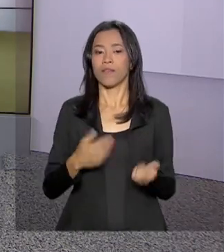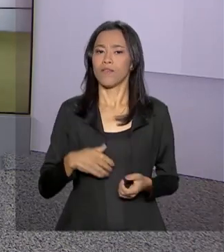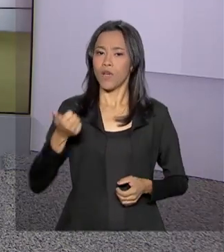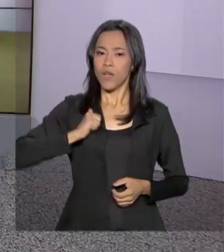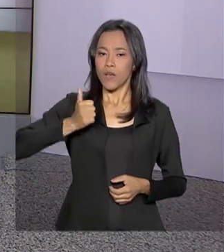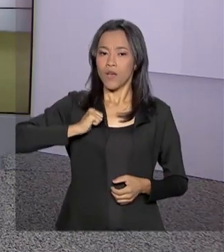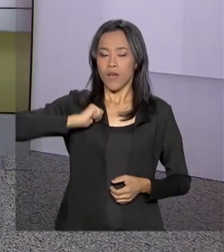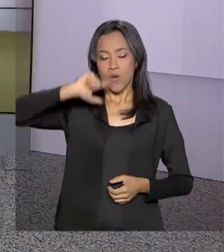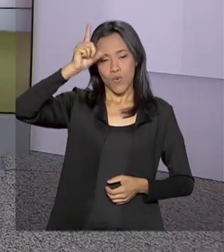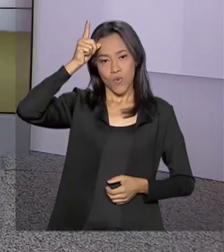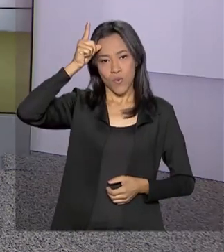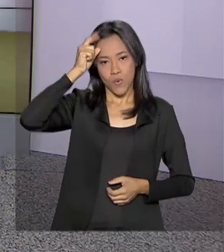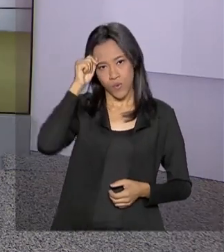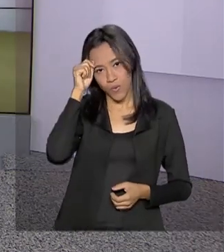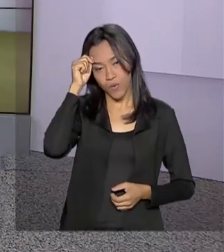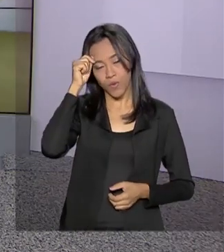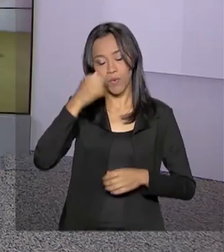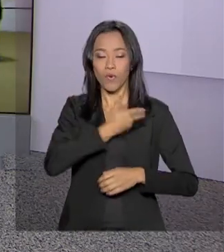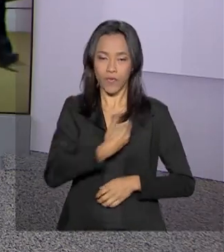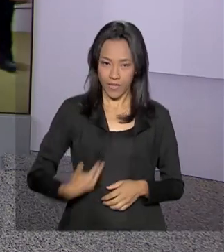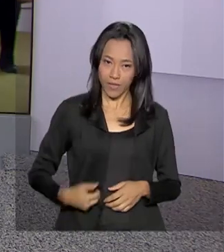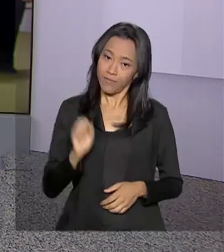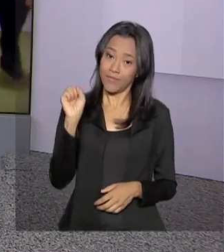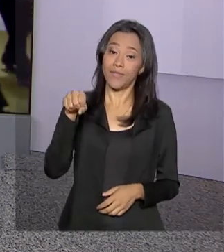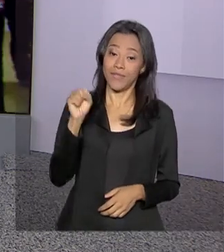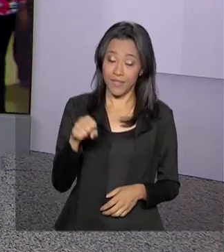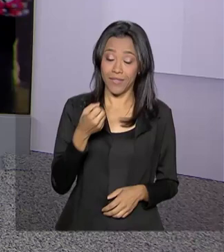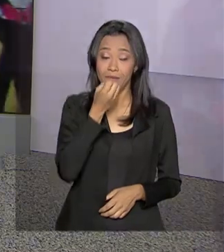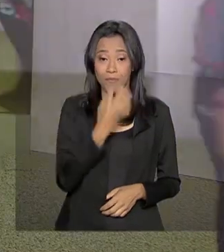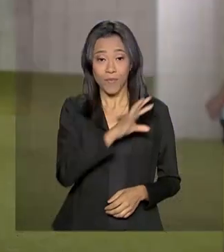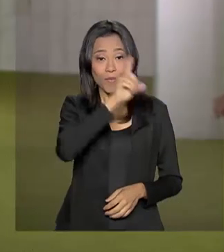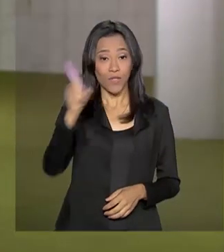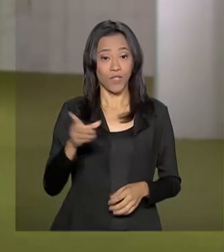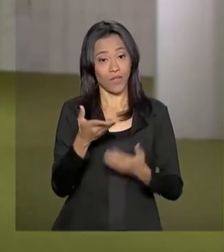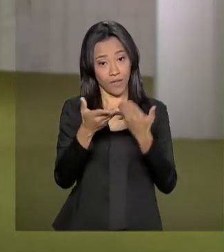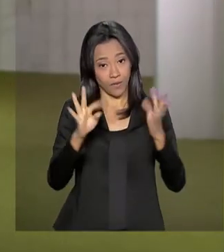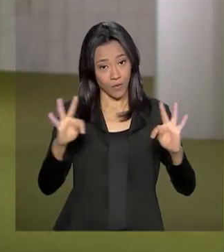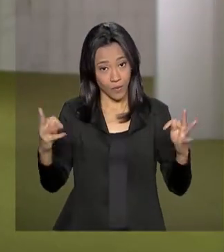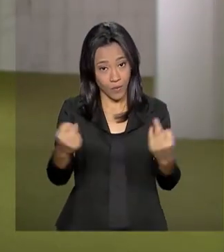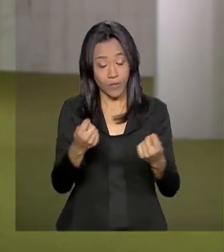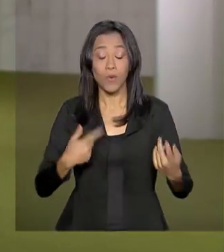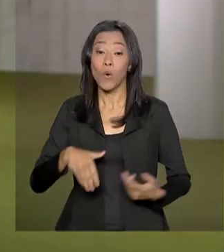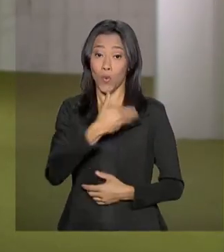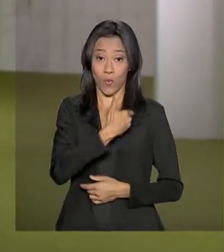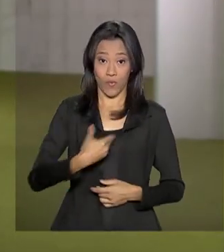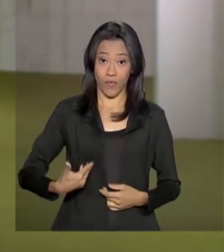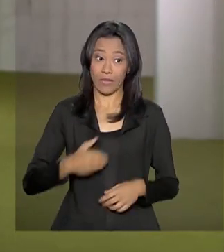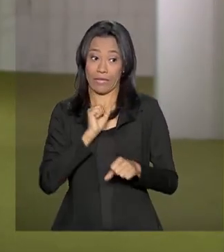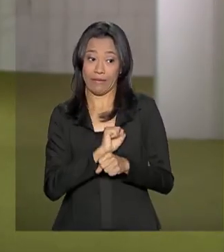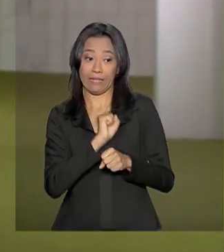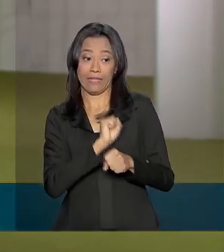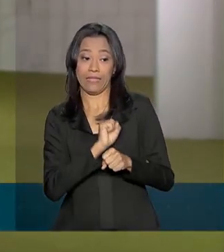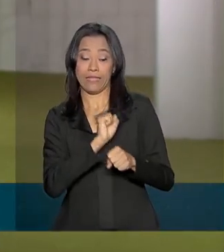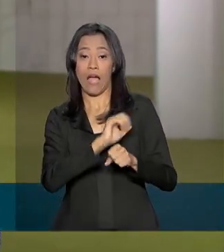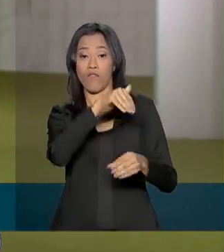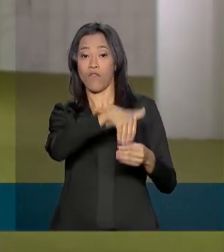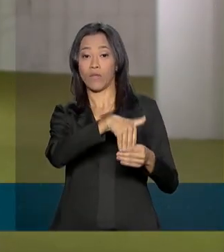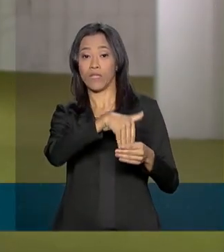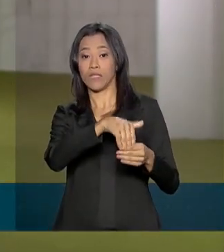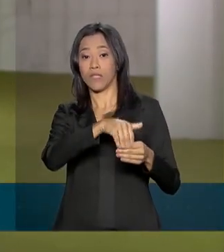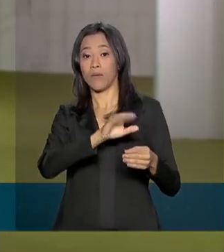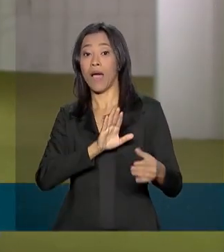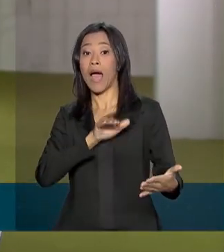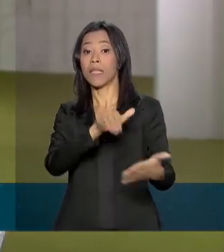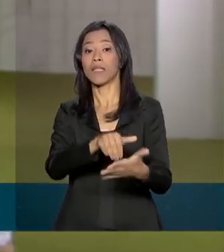Bom dia para você. Foi sim, Carla. Bom dia a você e a todos. Olha, o governo esperava essa votação para até o próximo dia